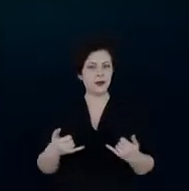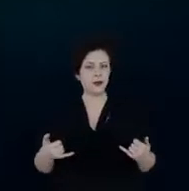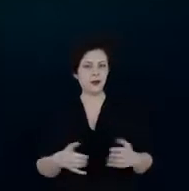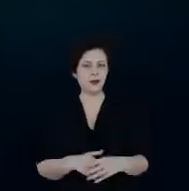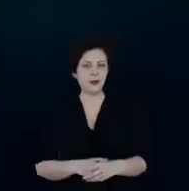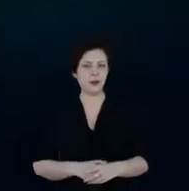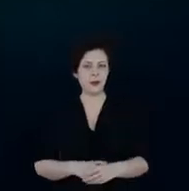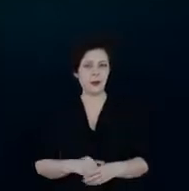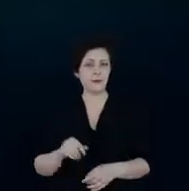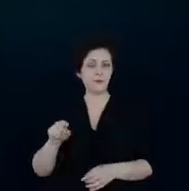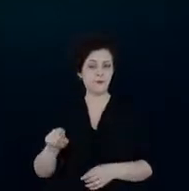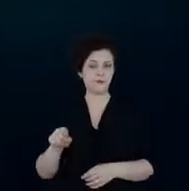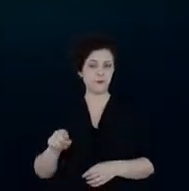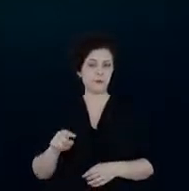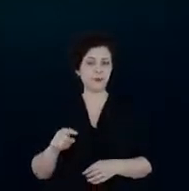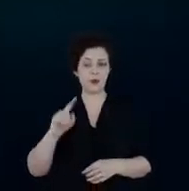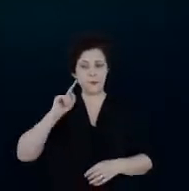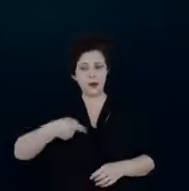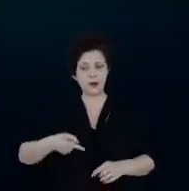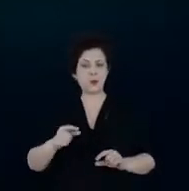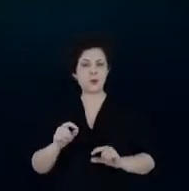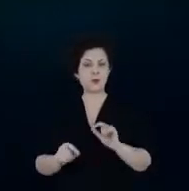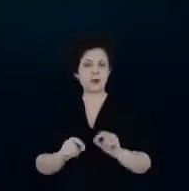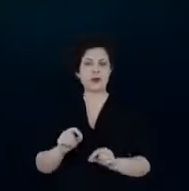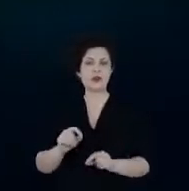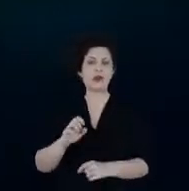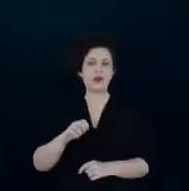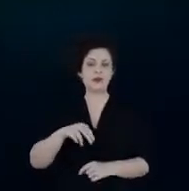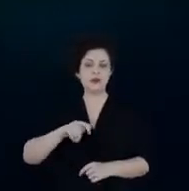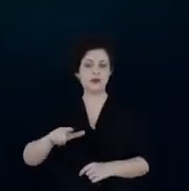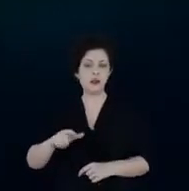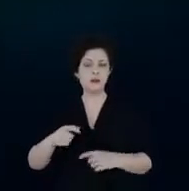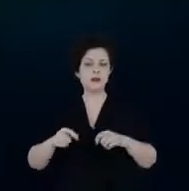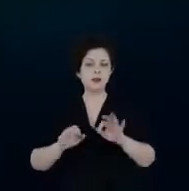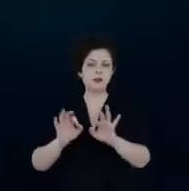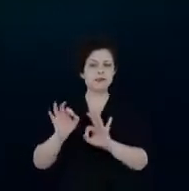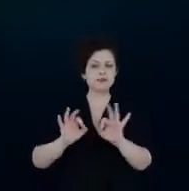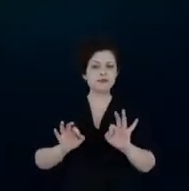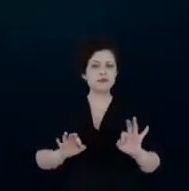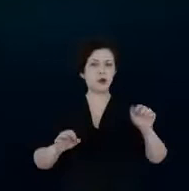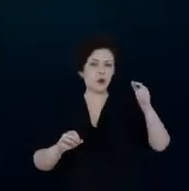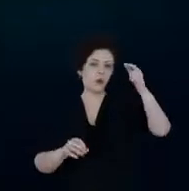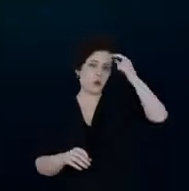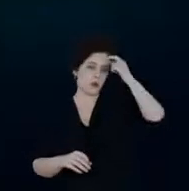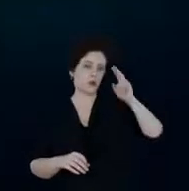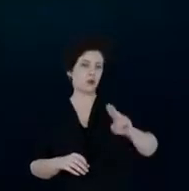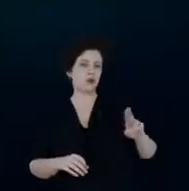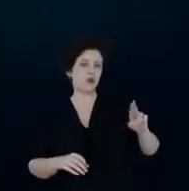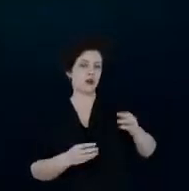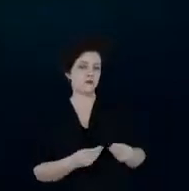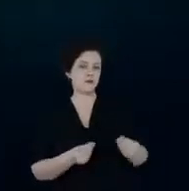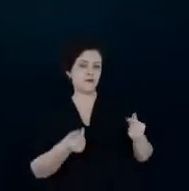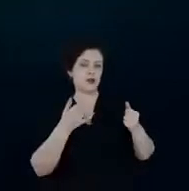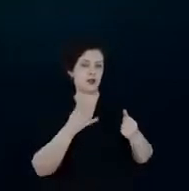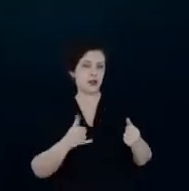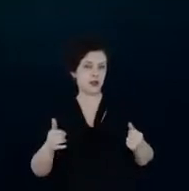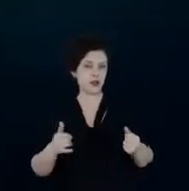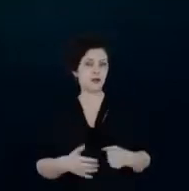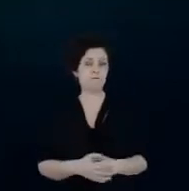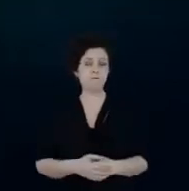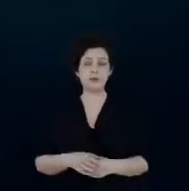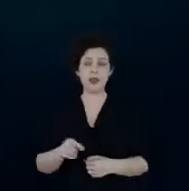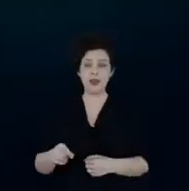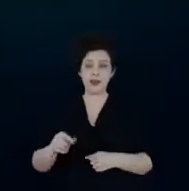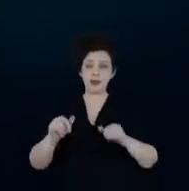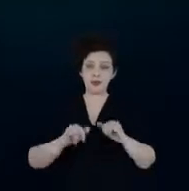determinou que a ANEL deveria estruturar uma campanha de conscientização do uso de eficiência de energia elétrica. Então, essa campanha